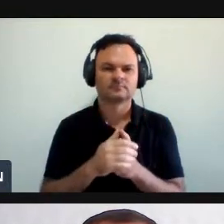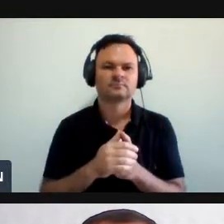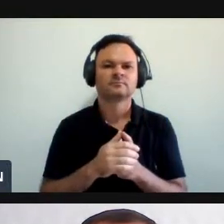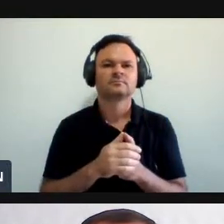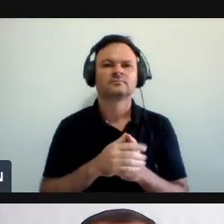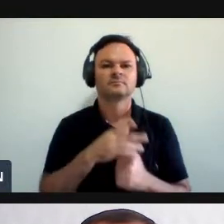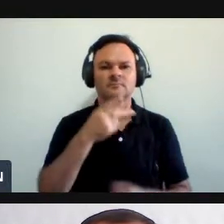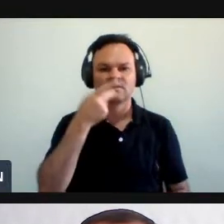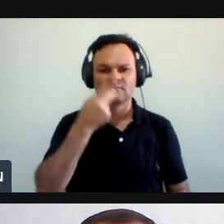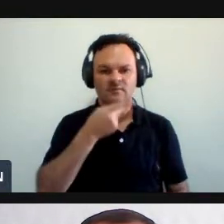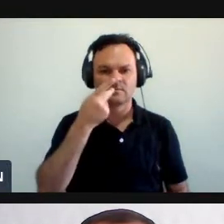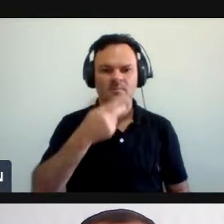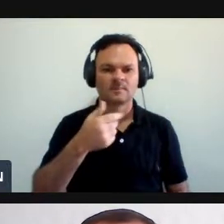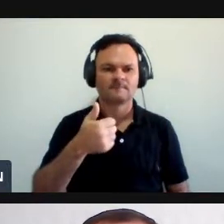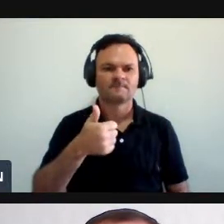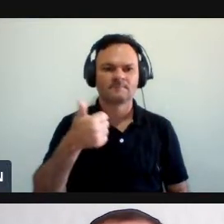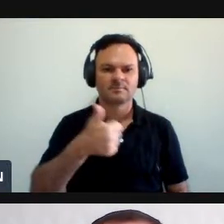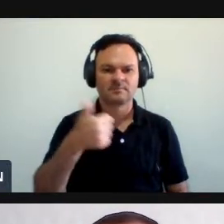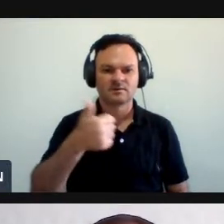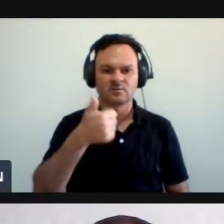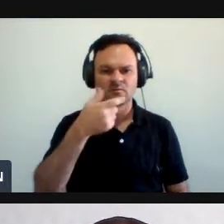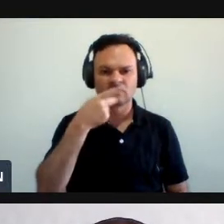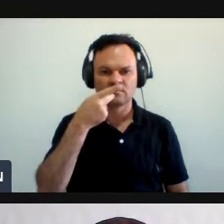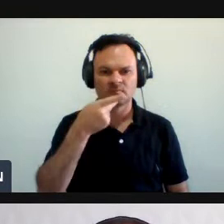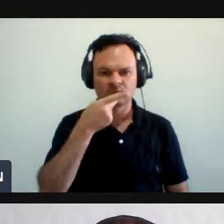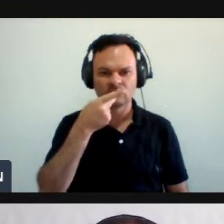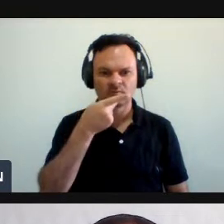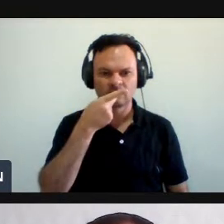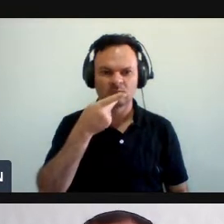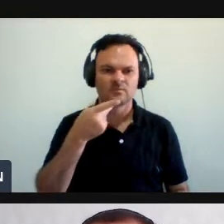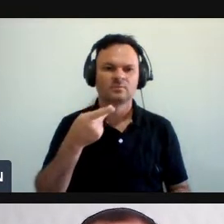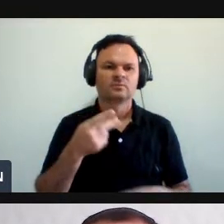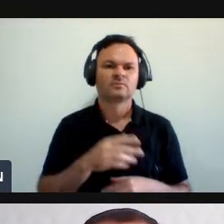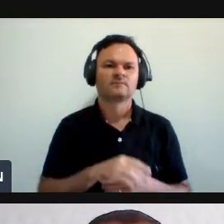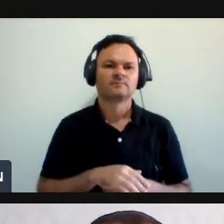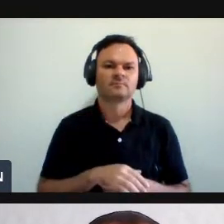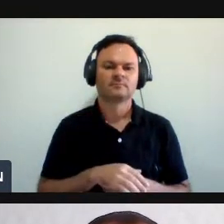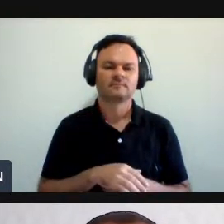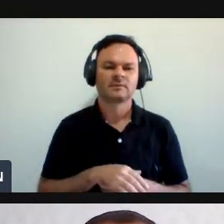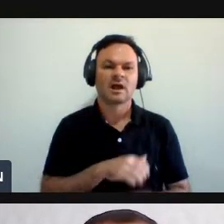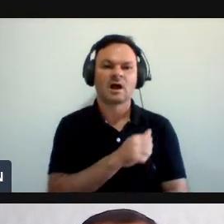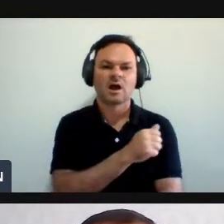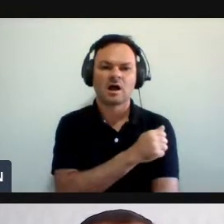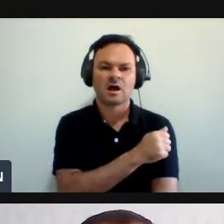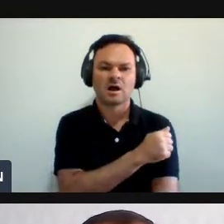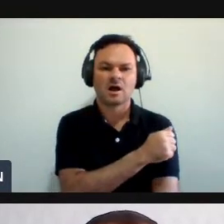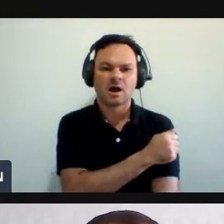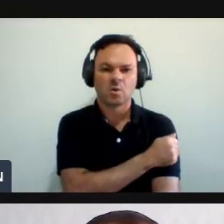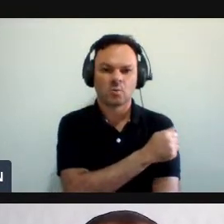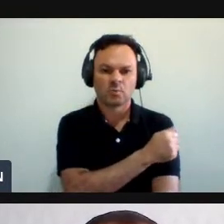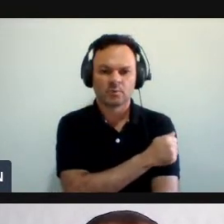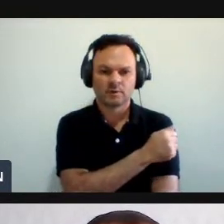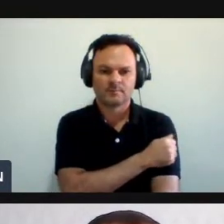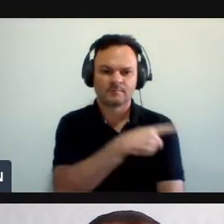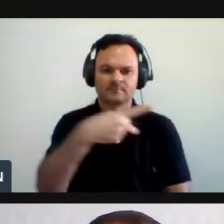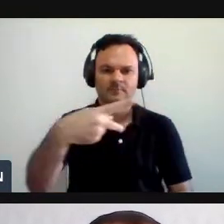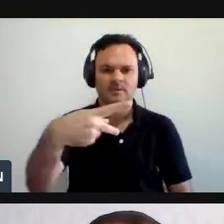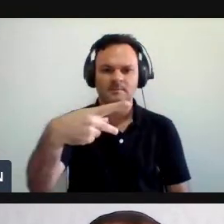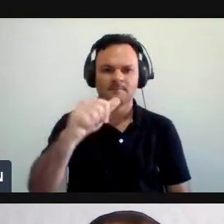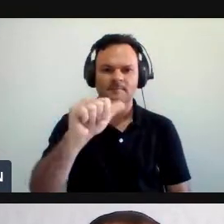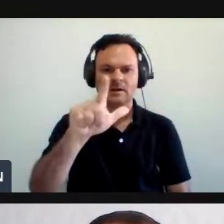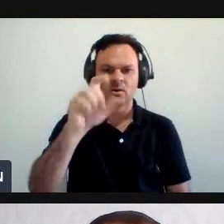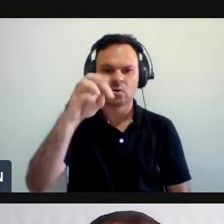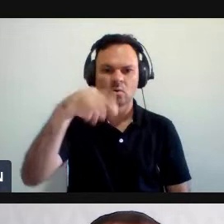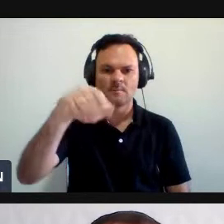Iniciando nossas falas Convido a representante do Corpo de Centro da UFAP Paloma Gabriele